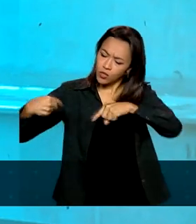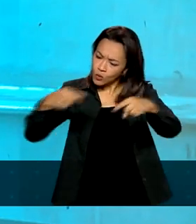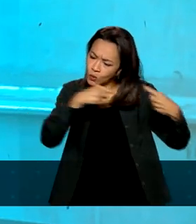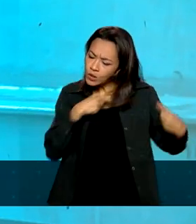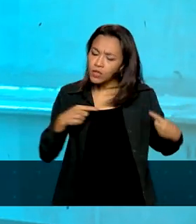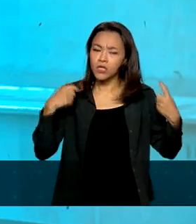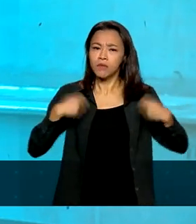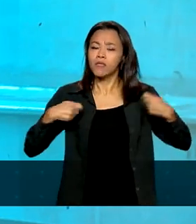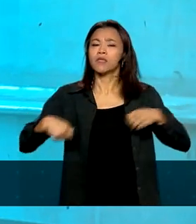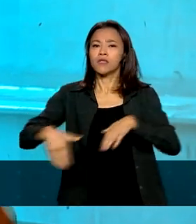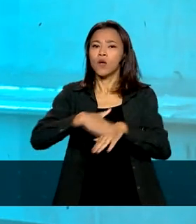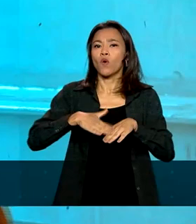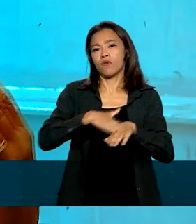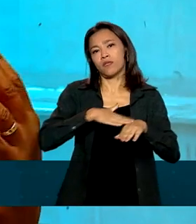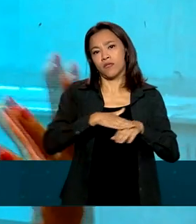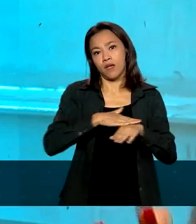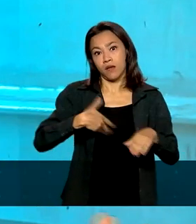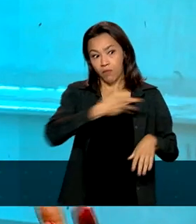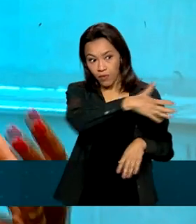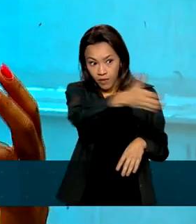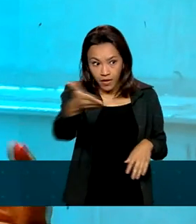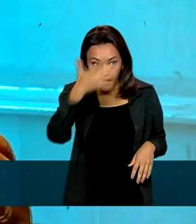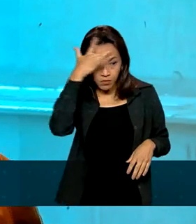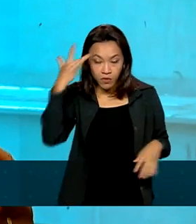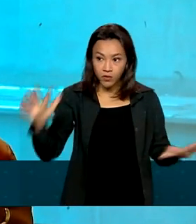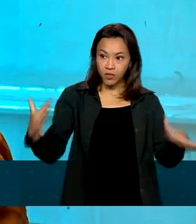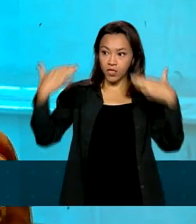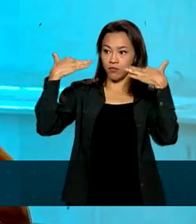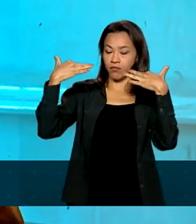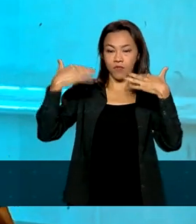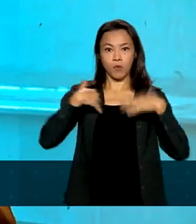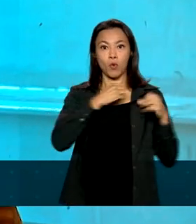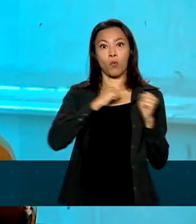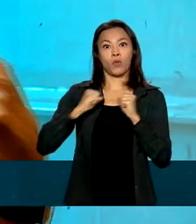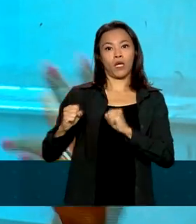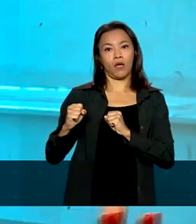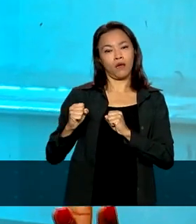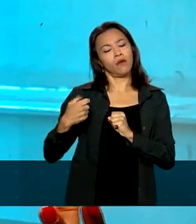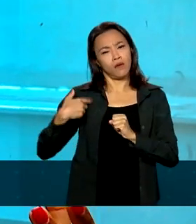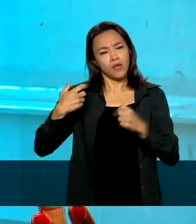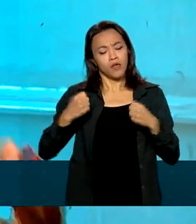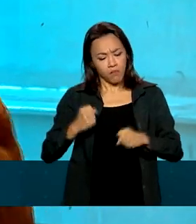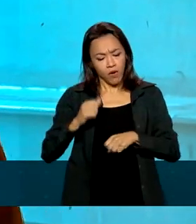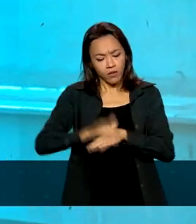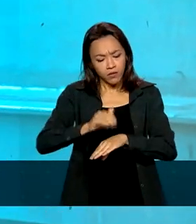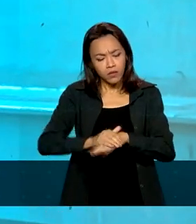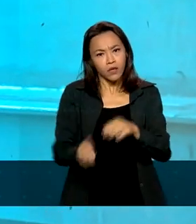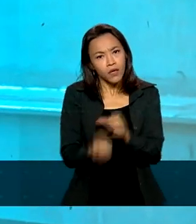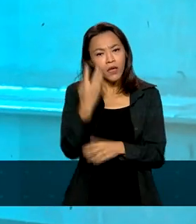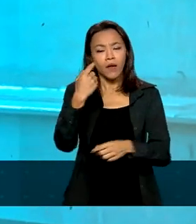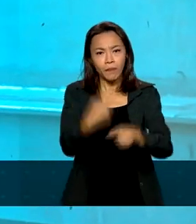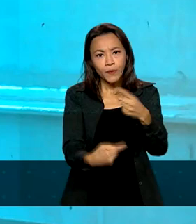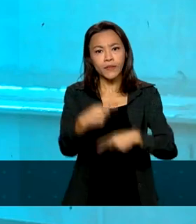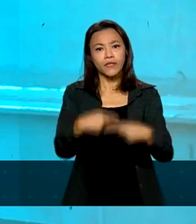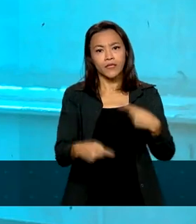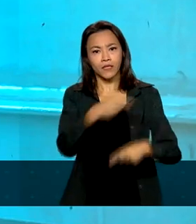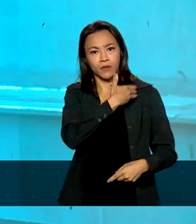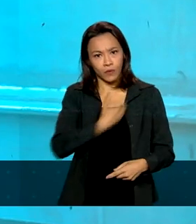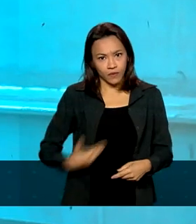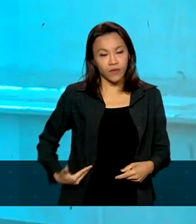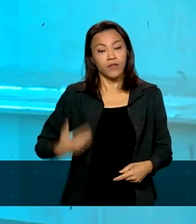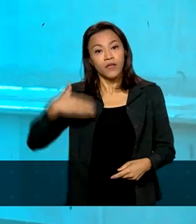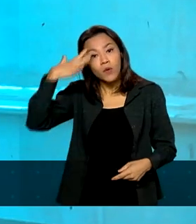conversada, para que as pessoas que estão no poder, as pessoas que podem fazer políticas públicas, para que elas possam entender